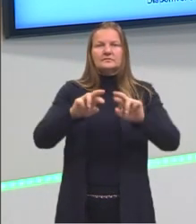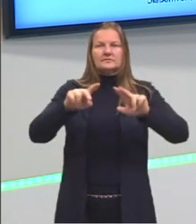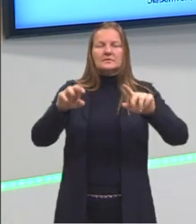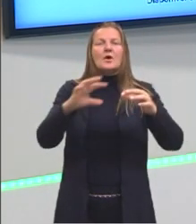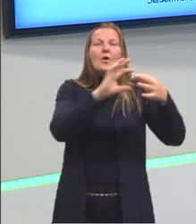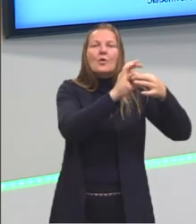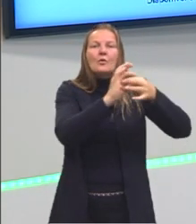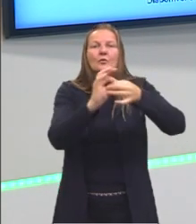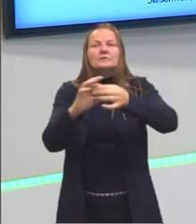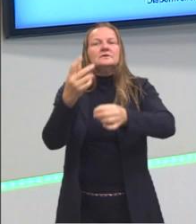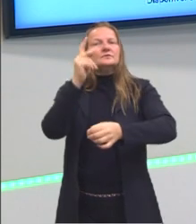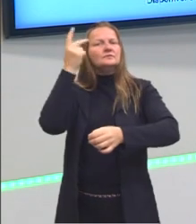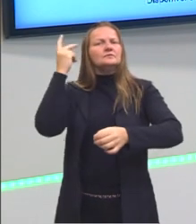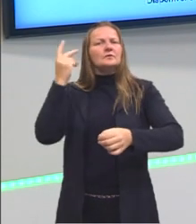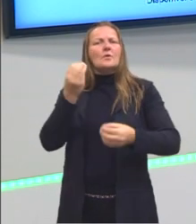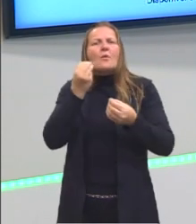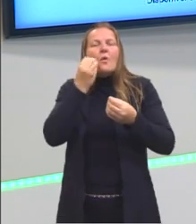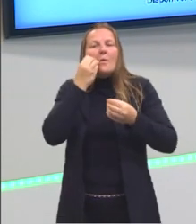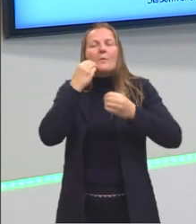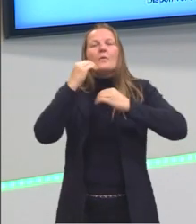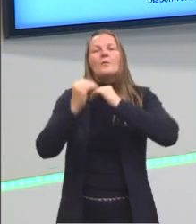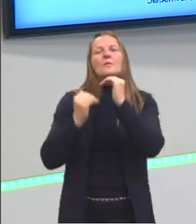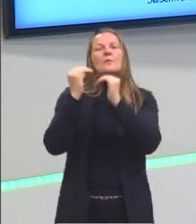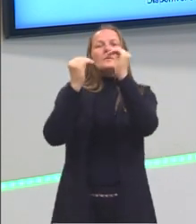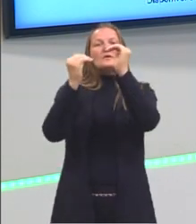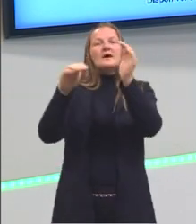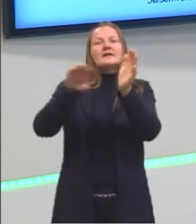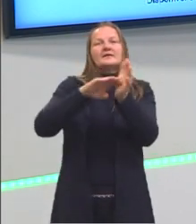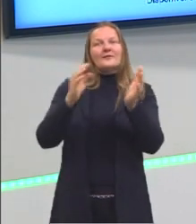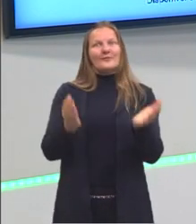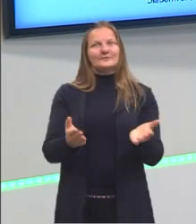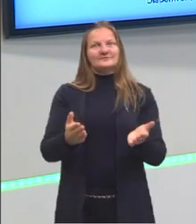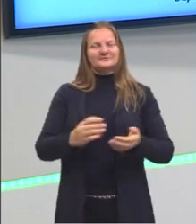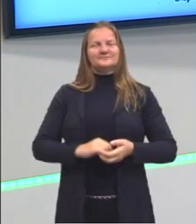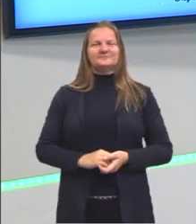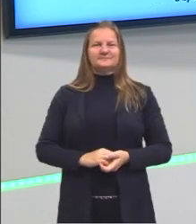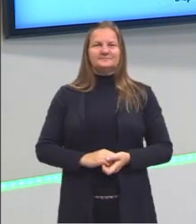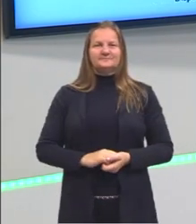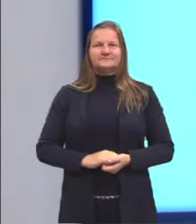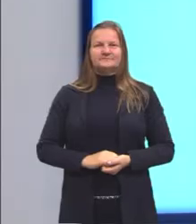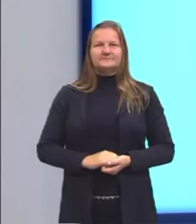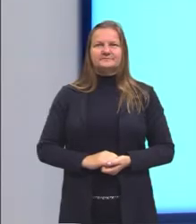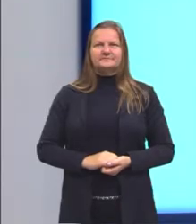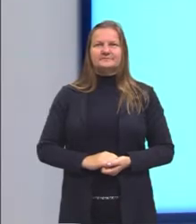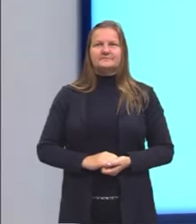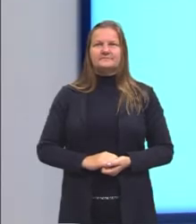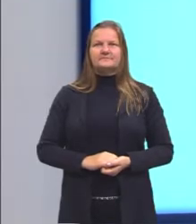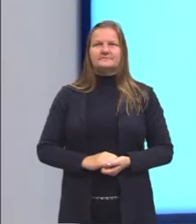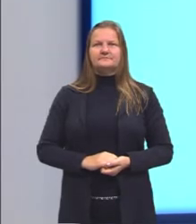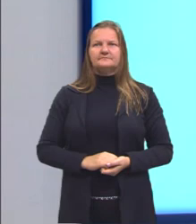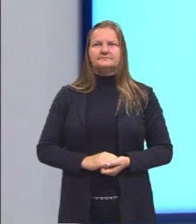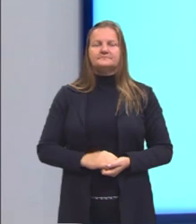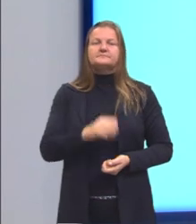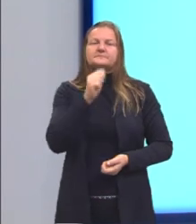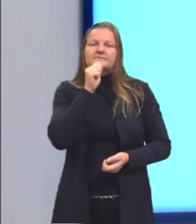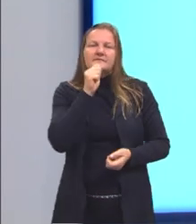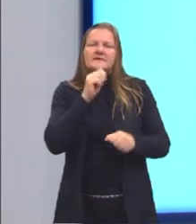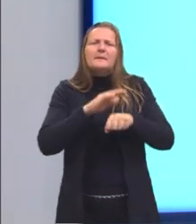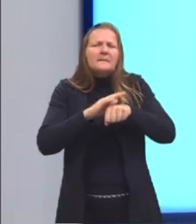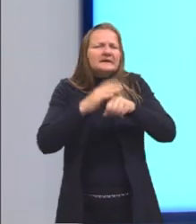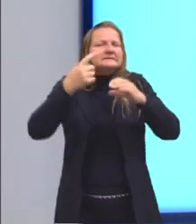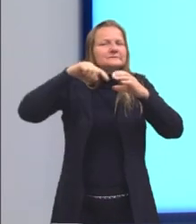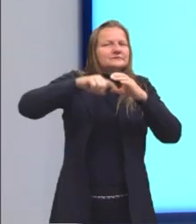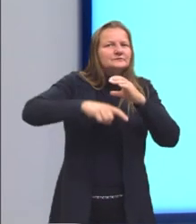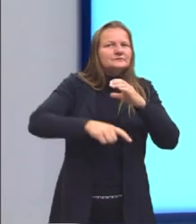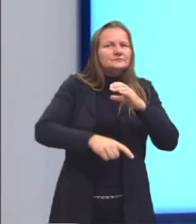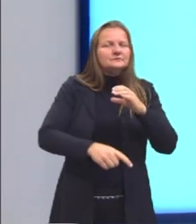contexto histórico e como evoluiu para os dias de hoje. Aqui ainda trazendo esse contexto,